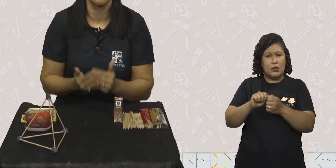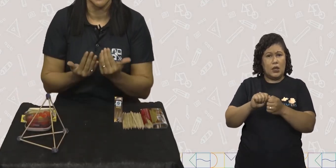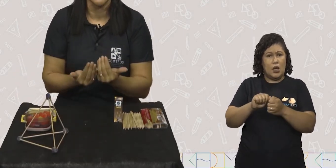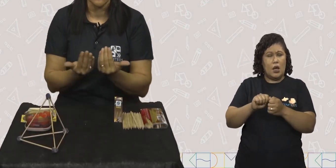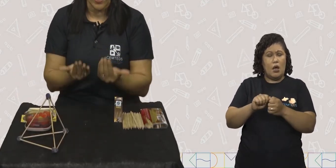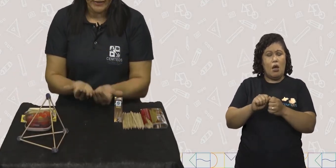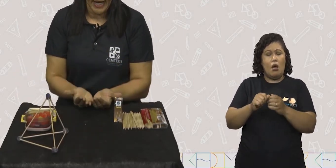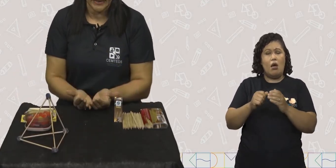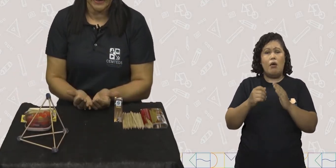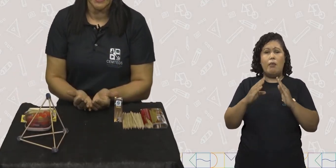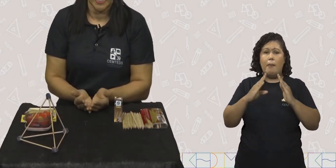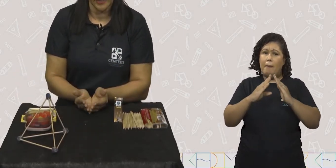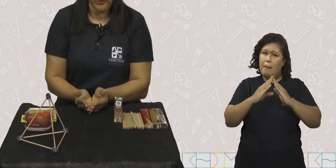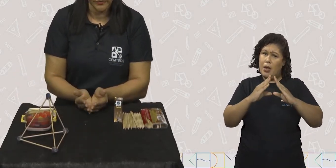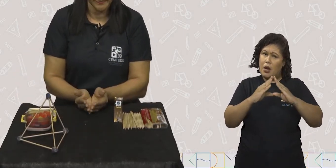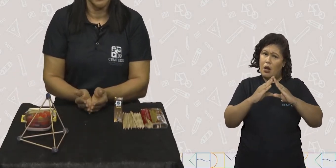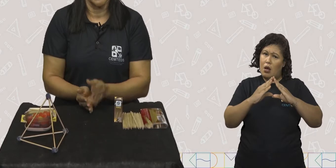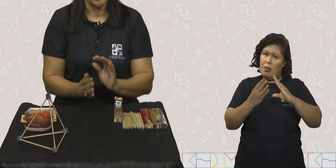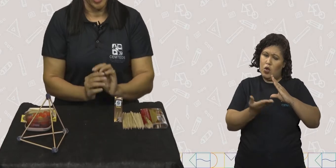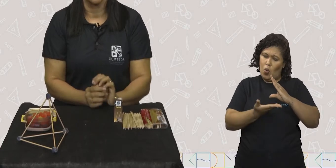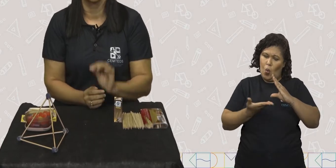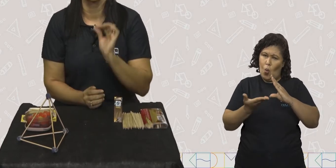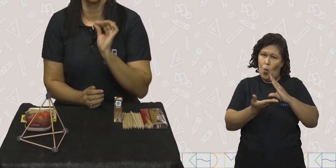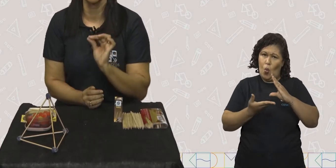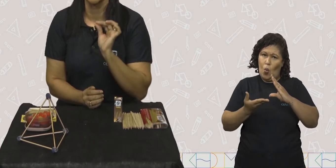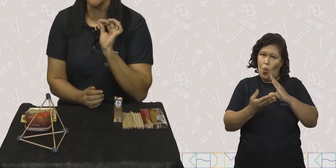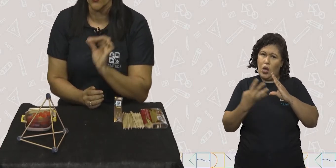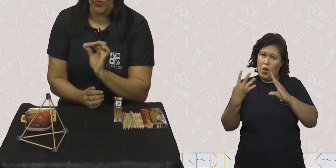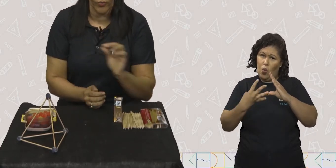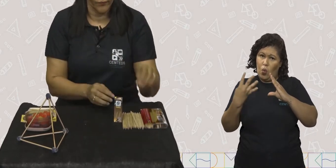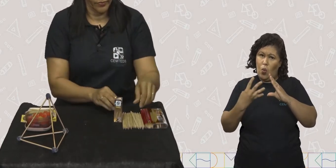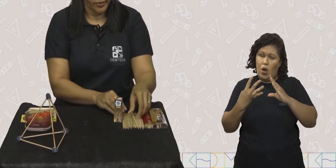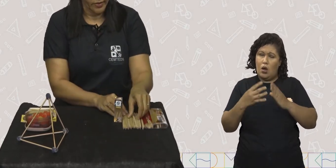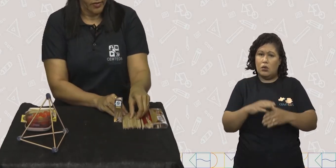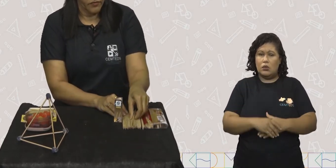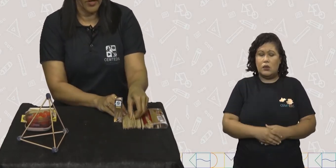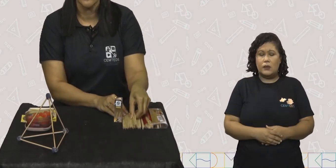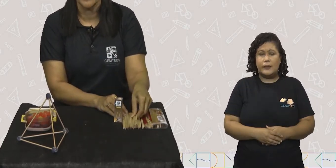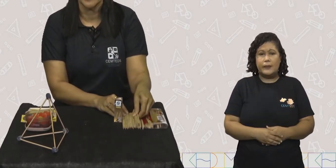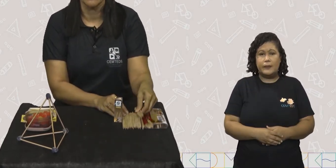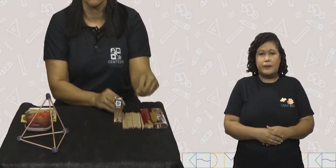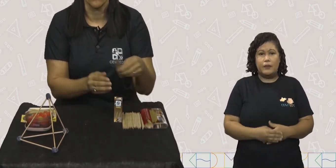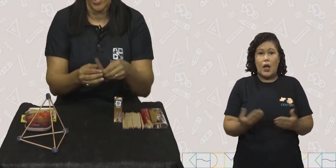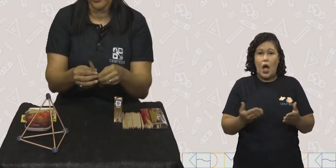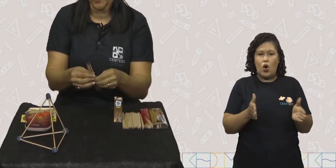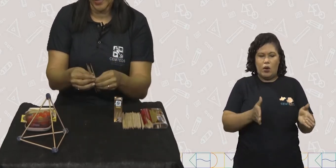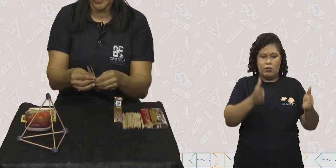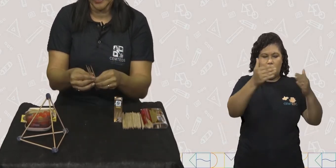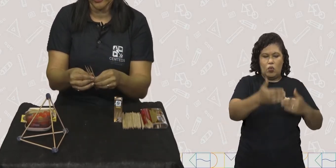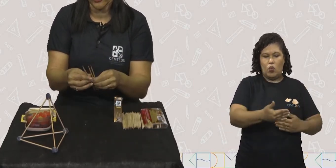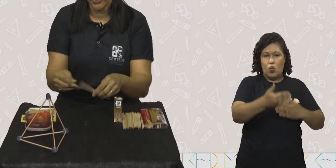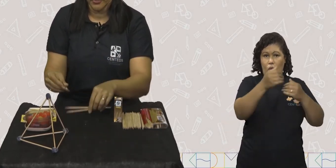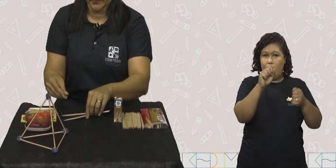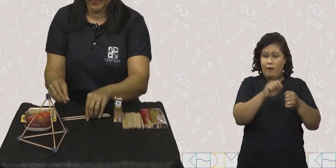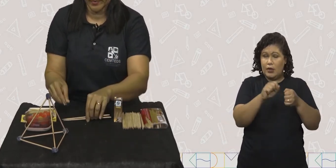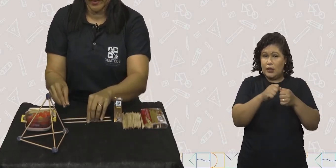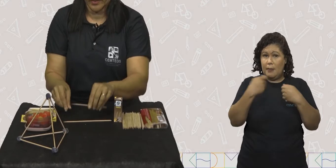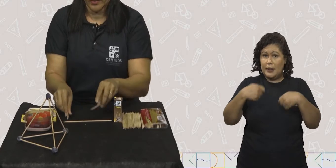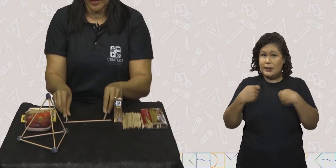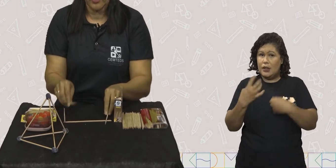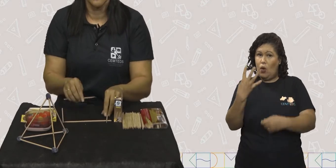pirâmide com a base quadrada, certo? Agora nós vamos para o cubo. Vamos pegar quatro palitos